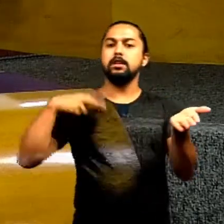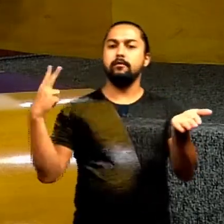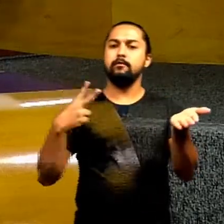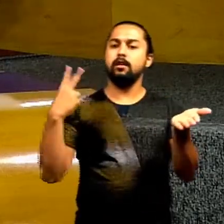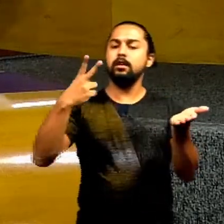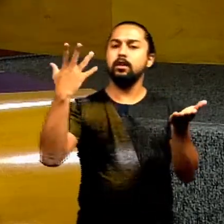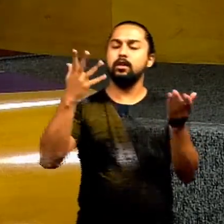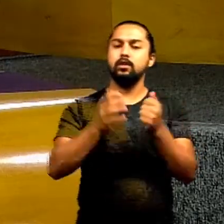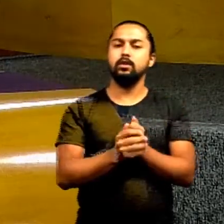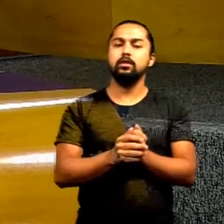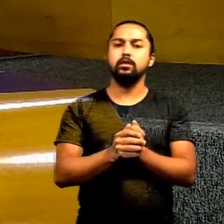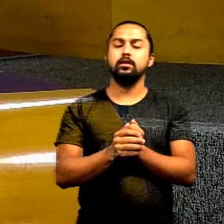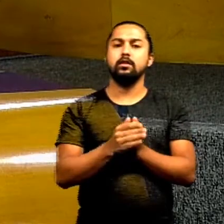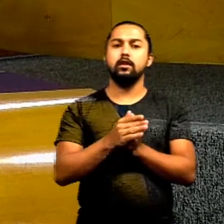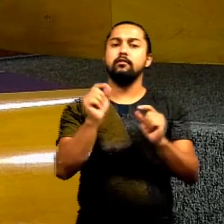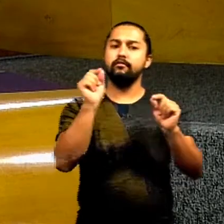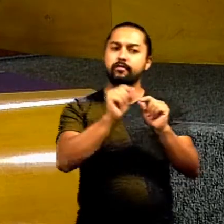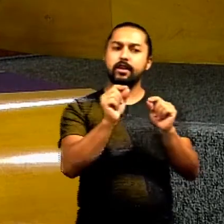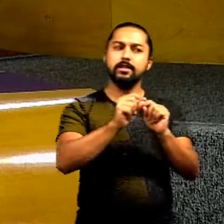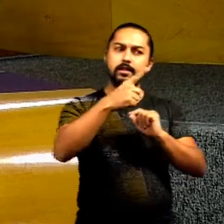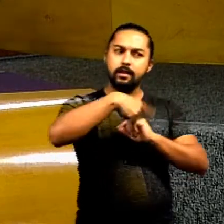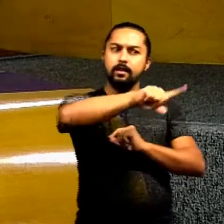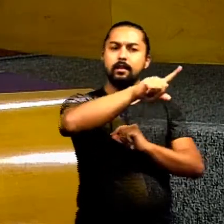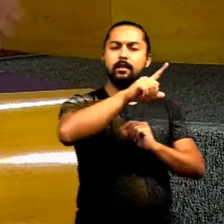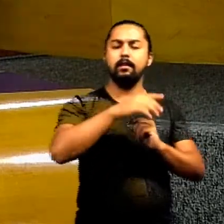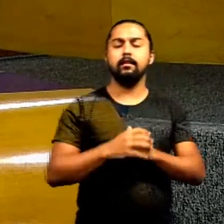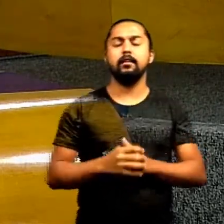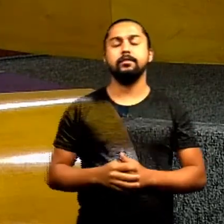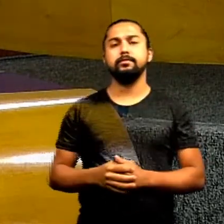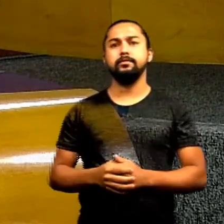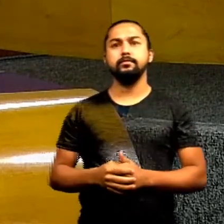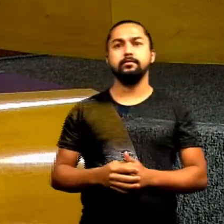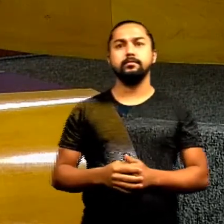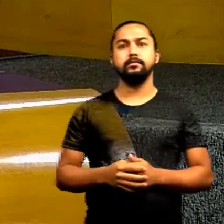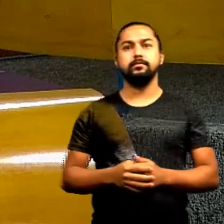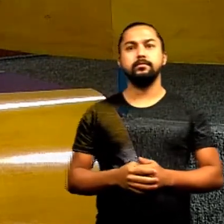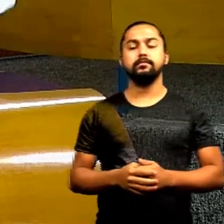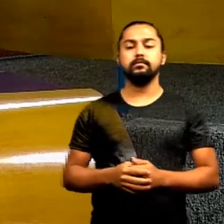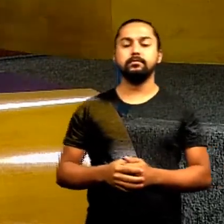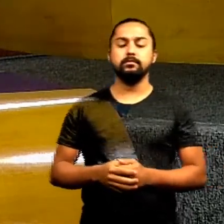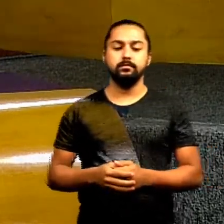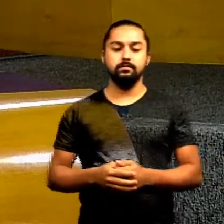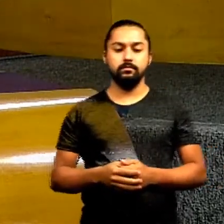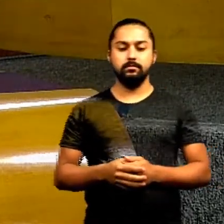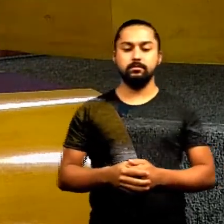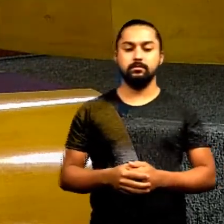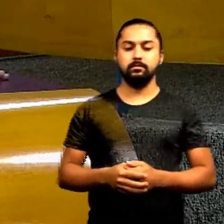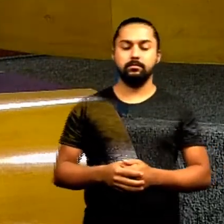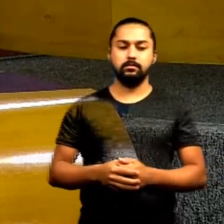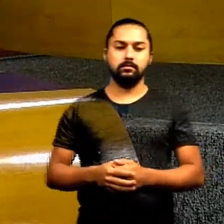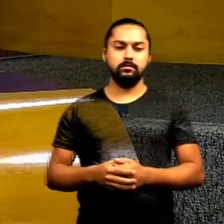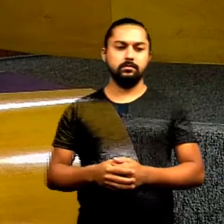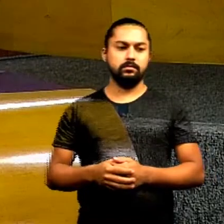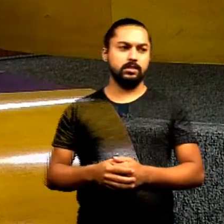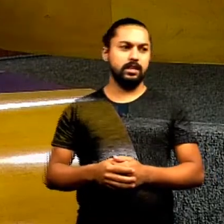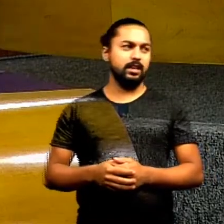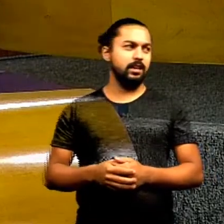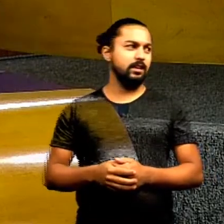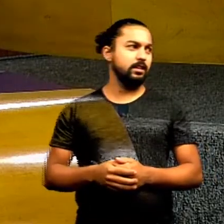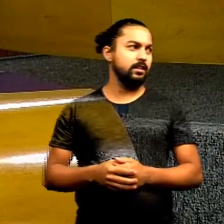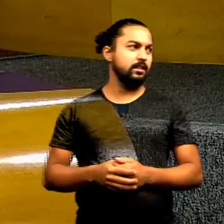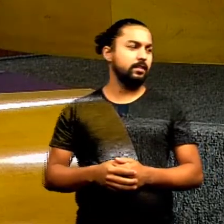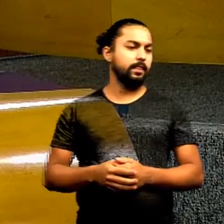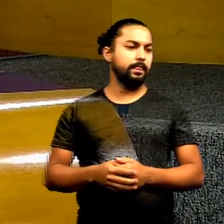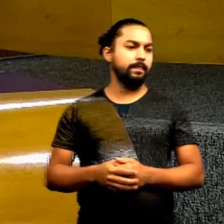Paulo Ategal. Manda fazer. uma vez, o prefeito não fez. Paulo Ategal, Wilson,